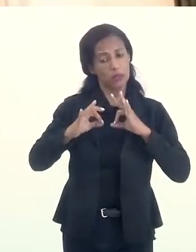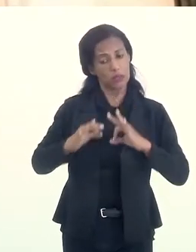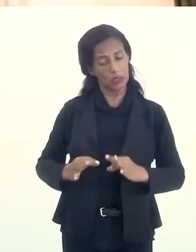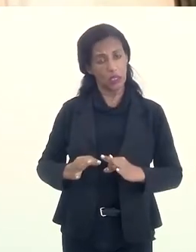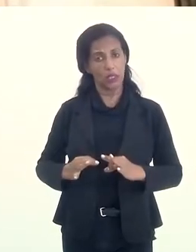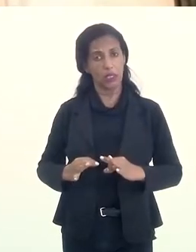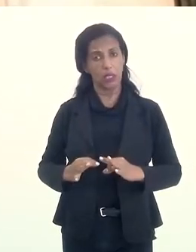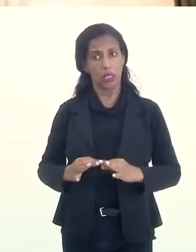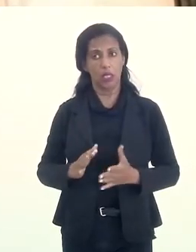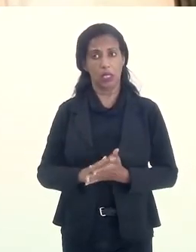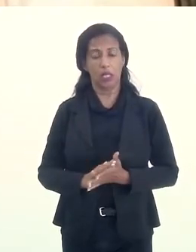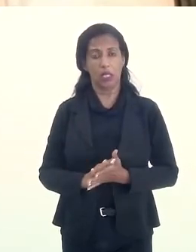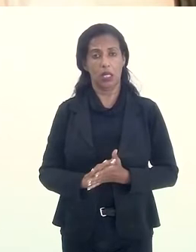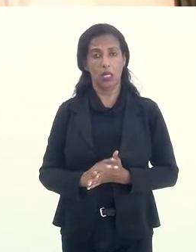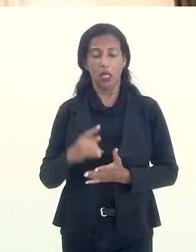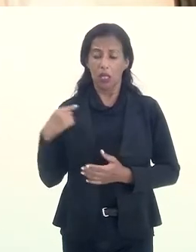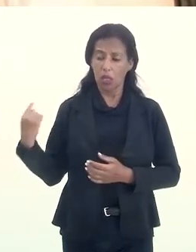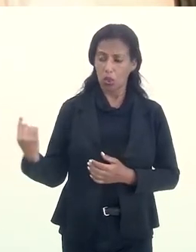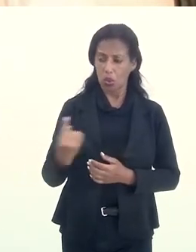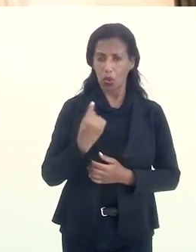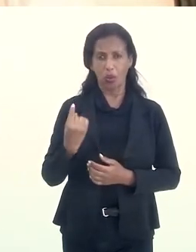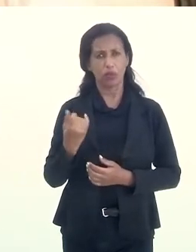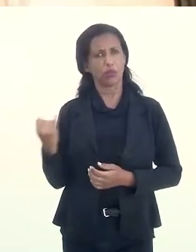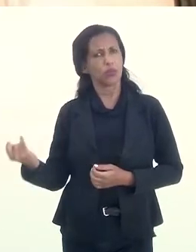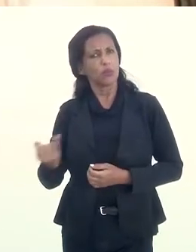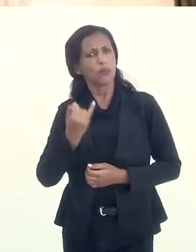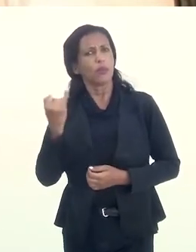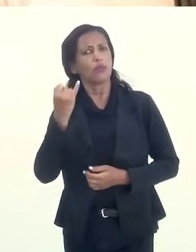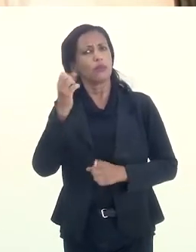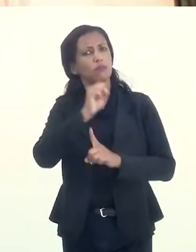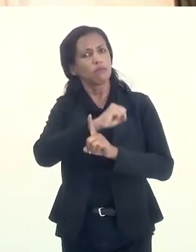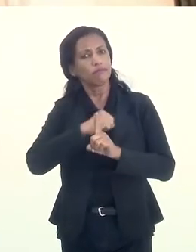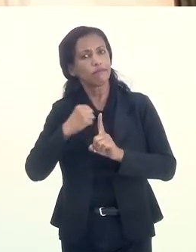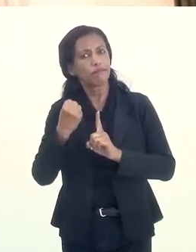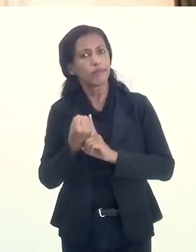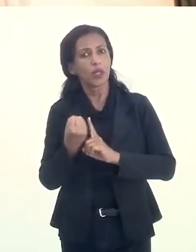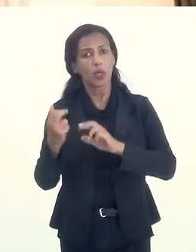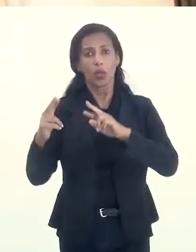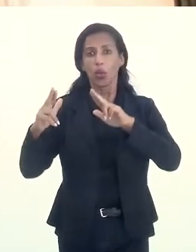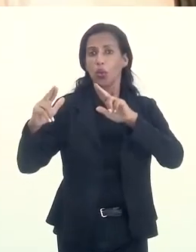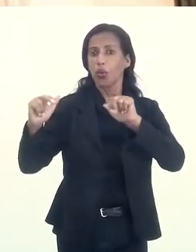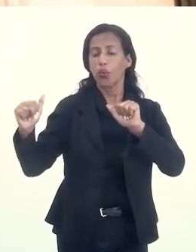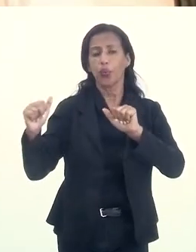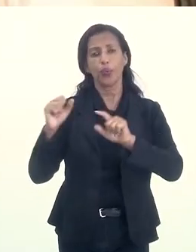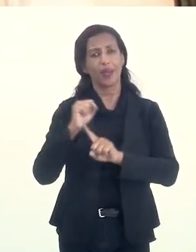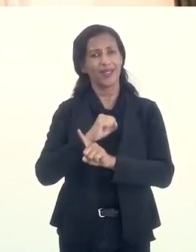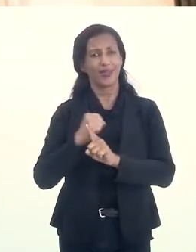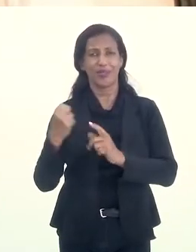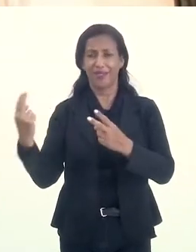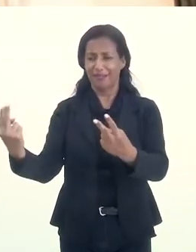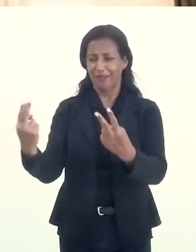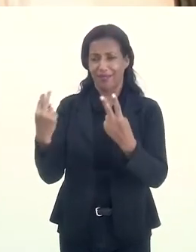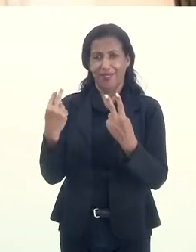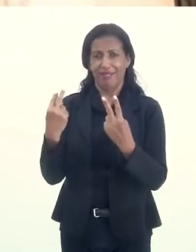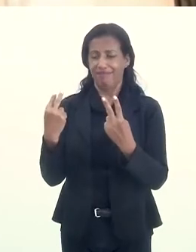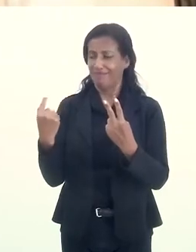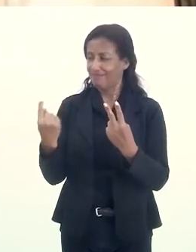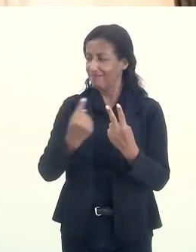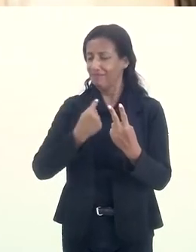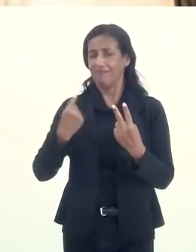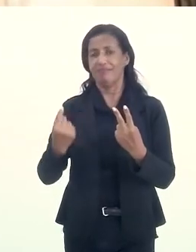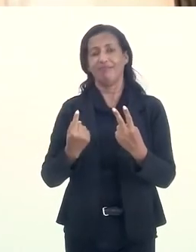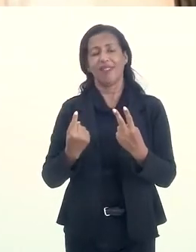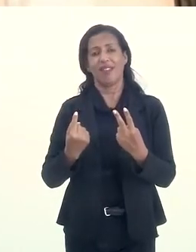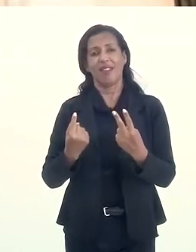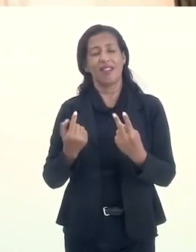convicção de que somos útil à sociedade, jamais a sociedade vai ver em nós